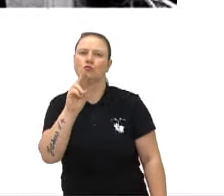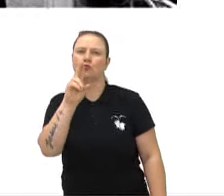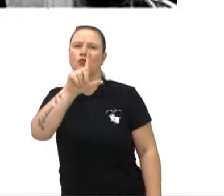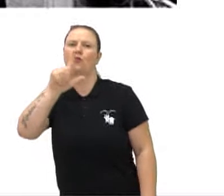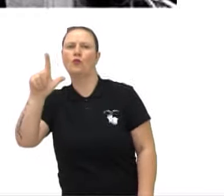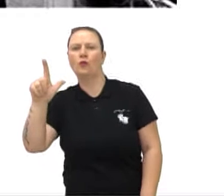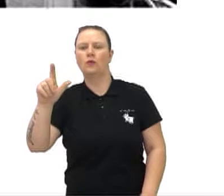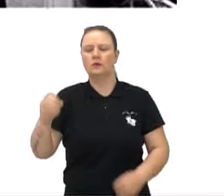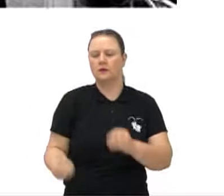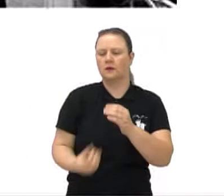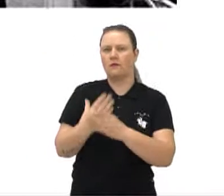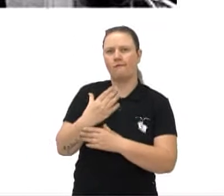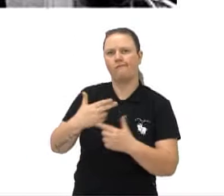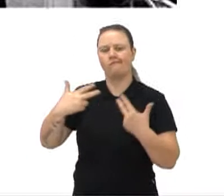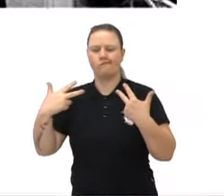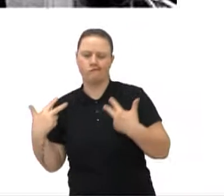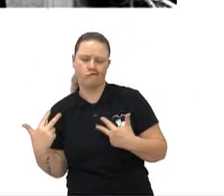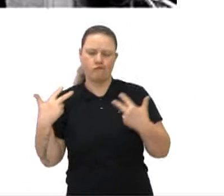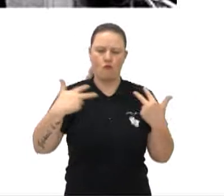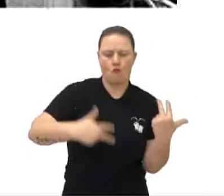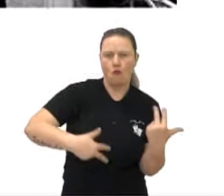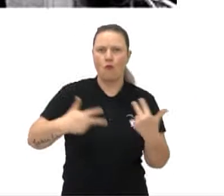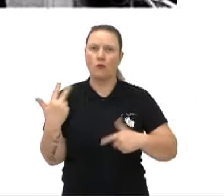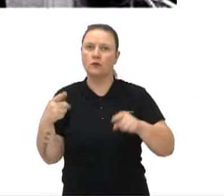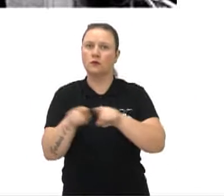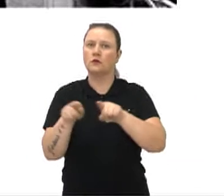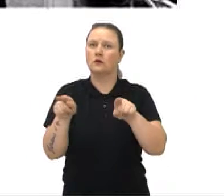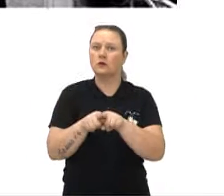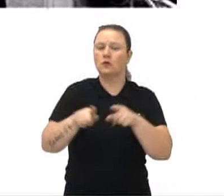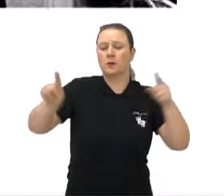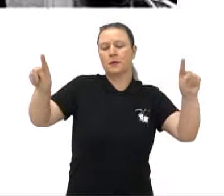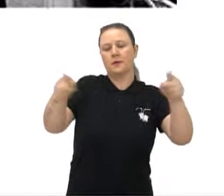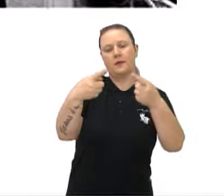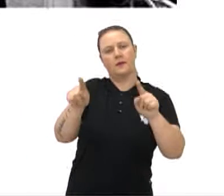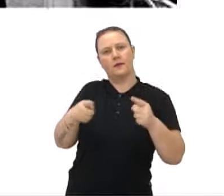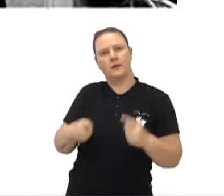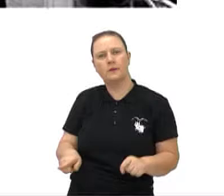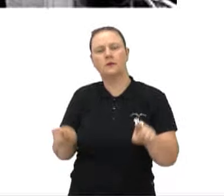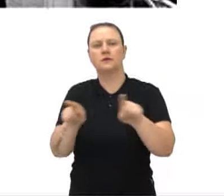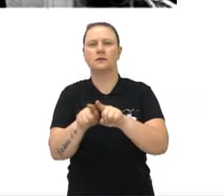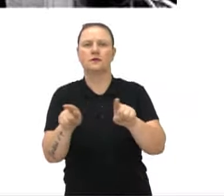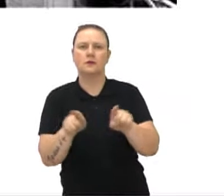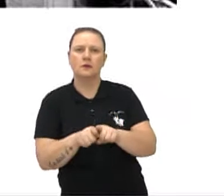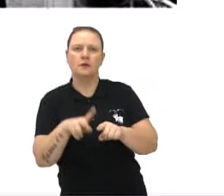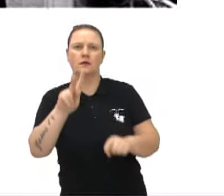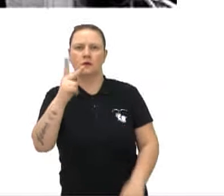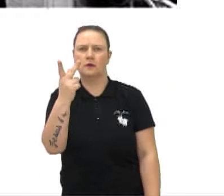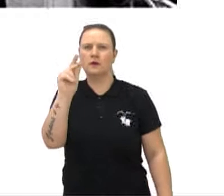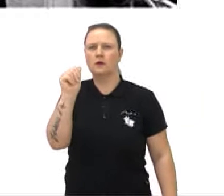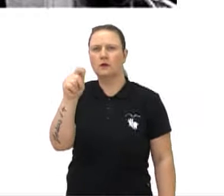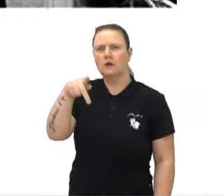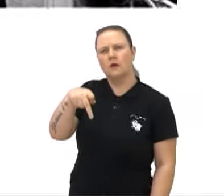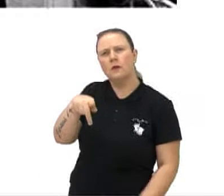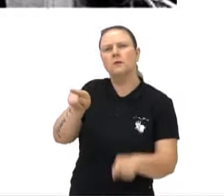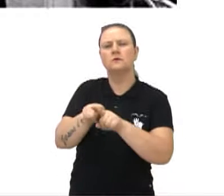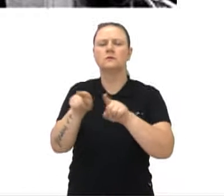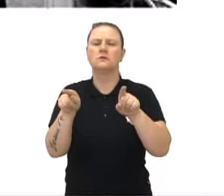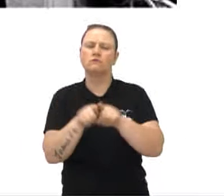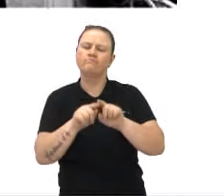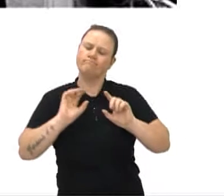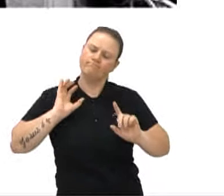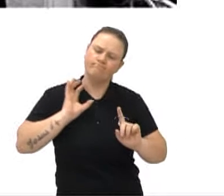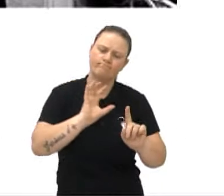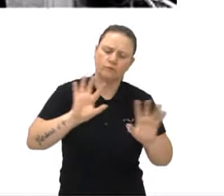criação do funk. Outros elementos, como a música disco e o rap, também incentivaram